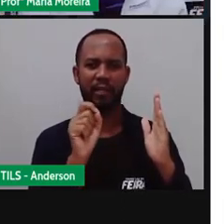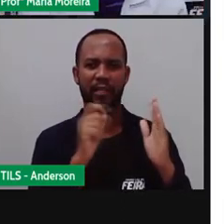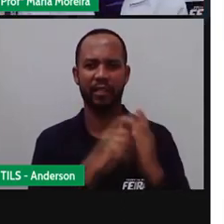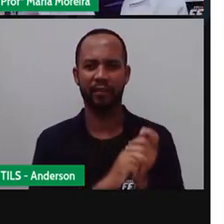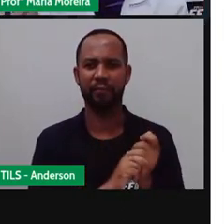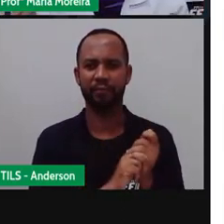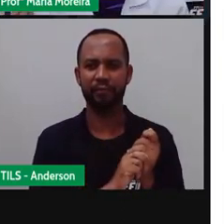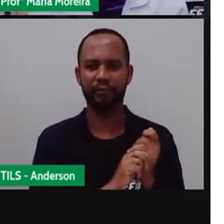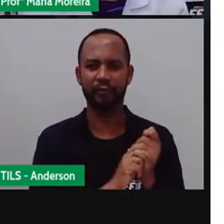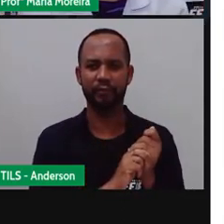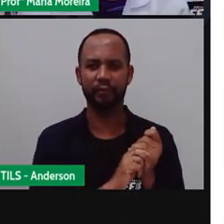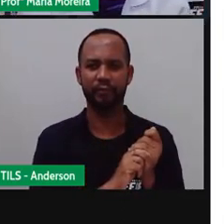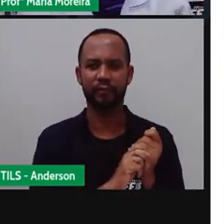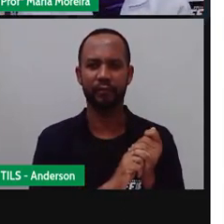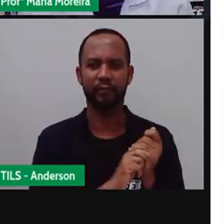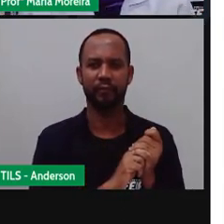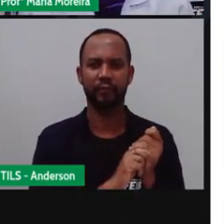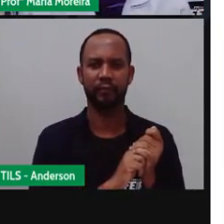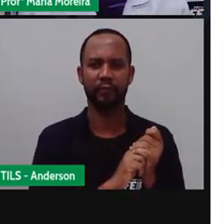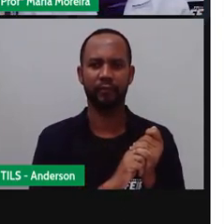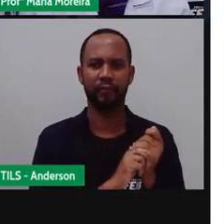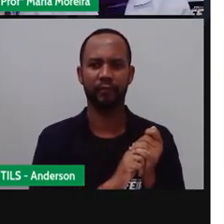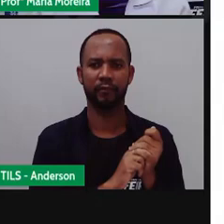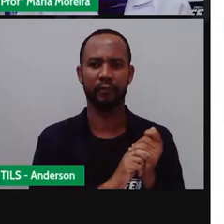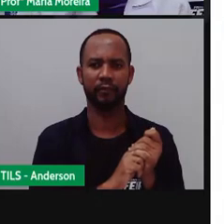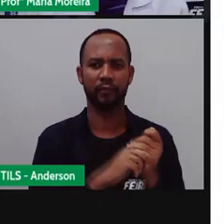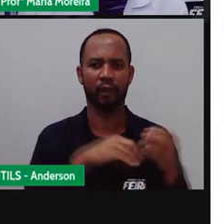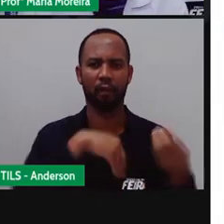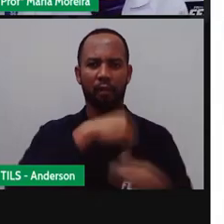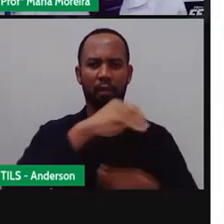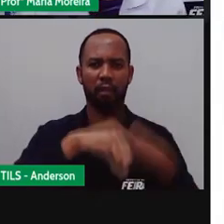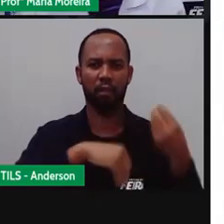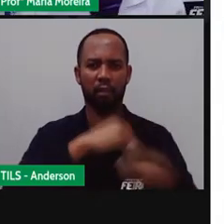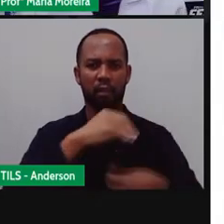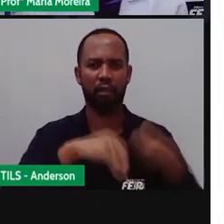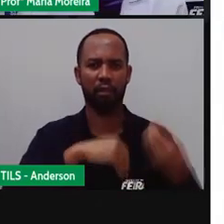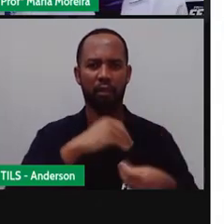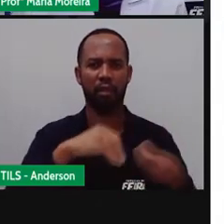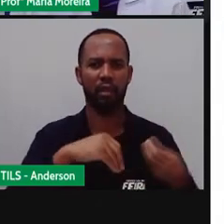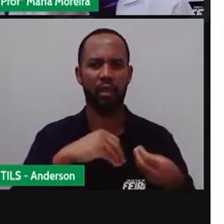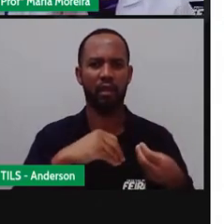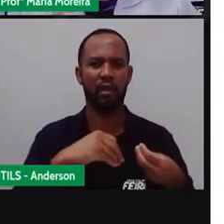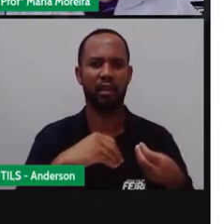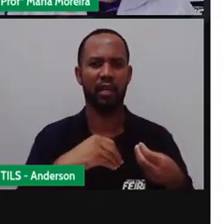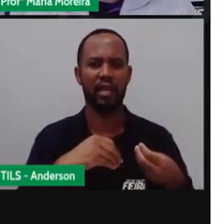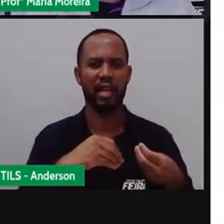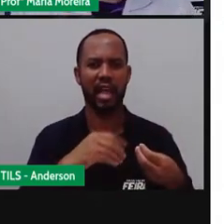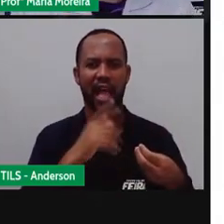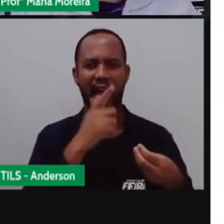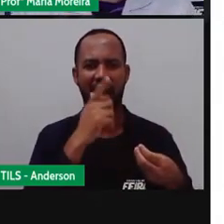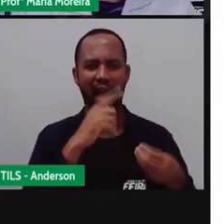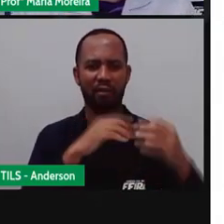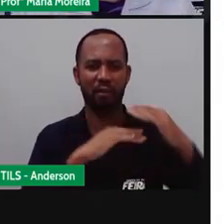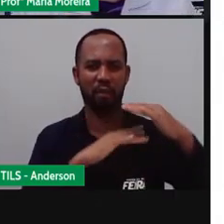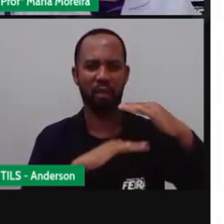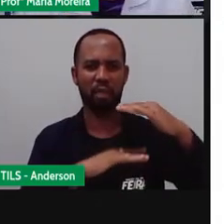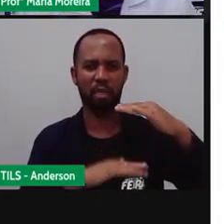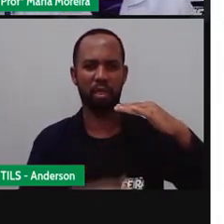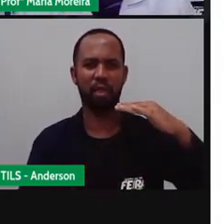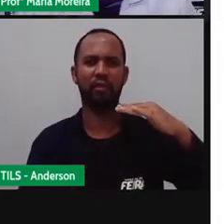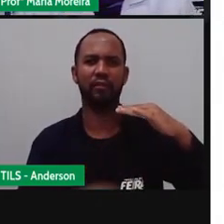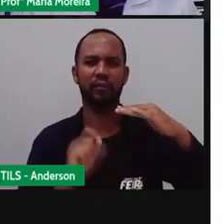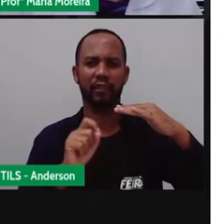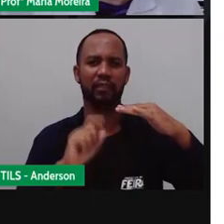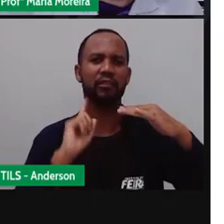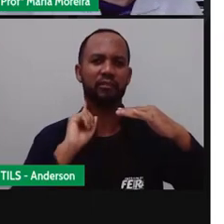orgânico Misturado aí com sobra de comida e várias outras coisas Bom, aquele líquidozinho ali, imagina isso